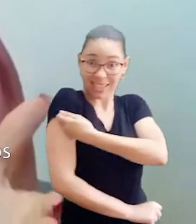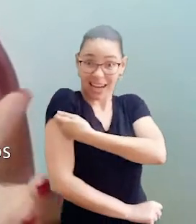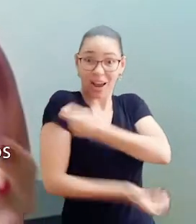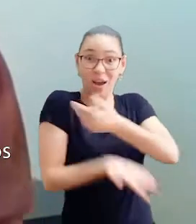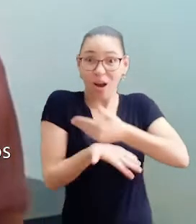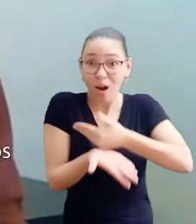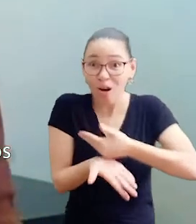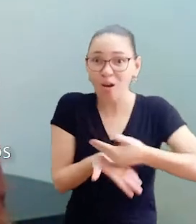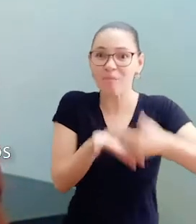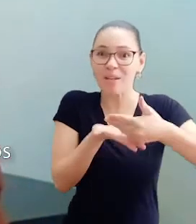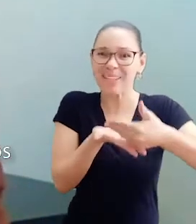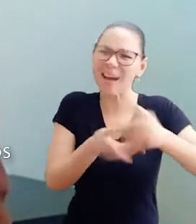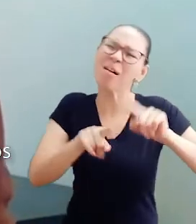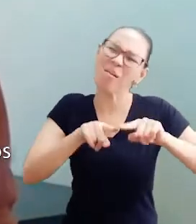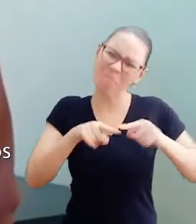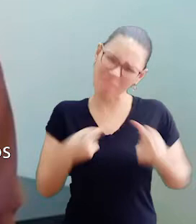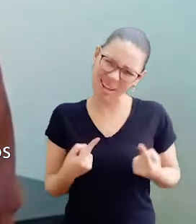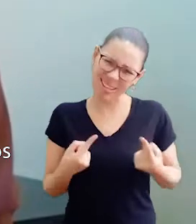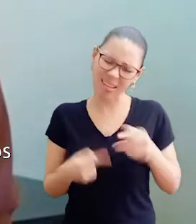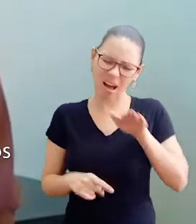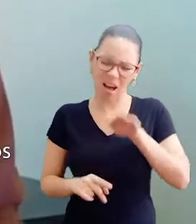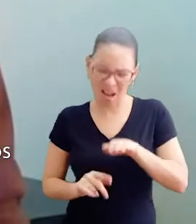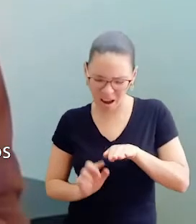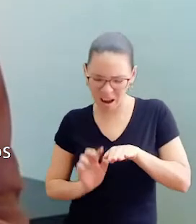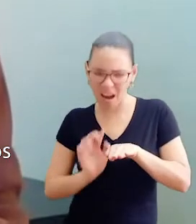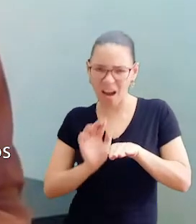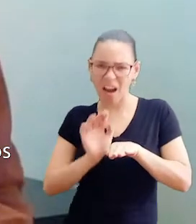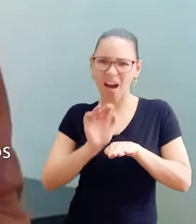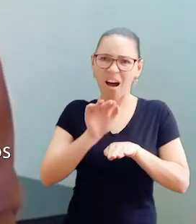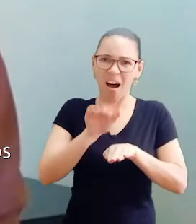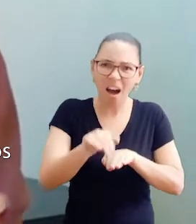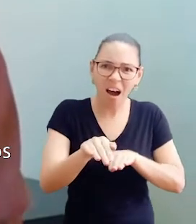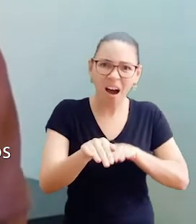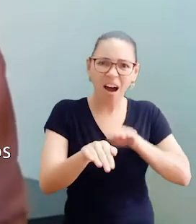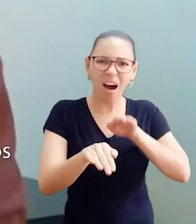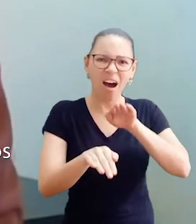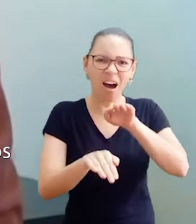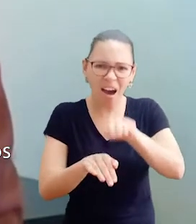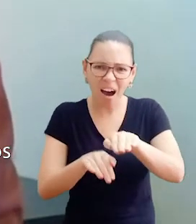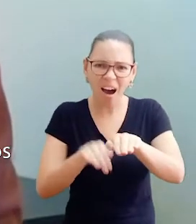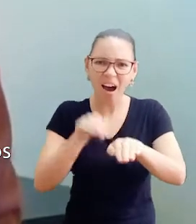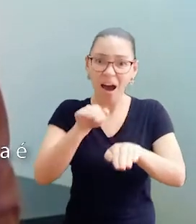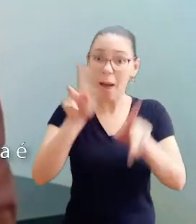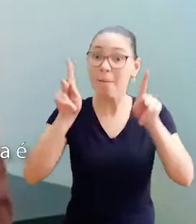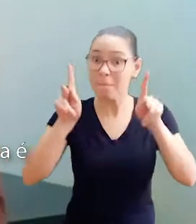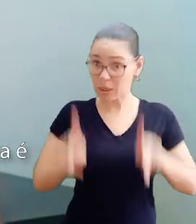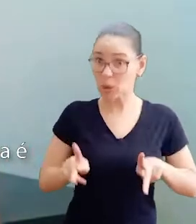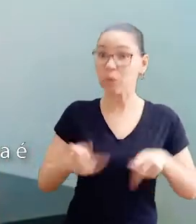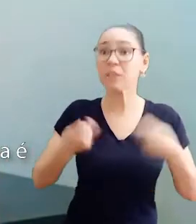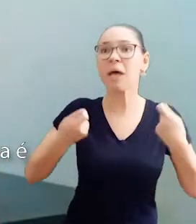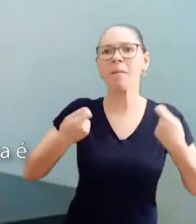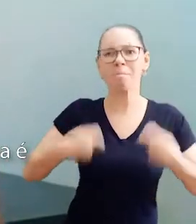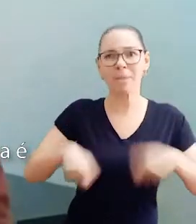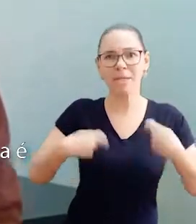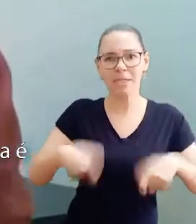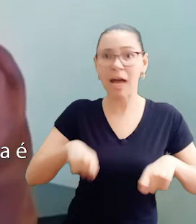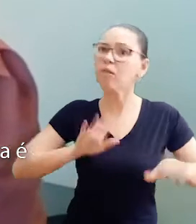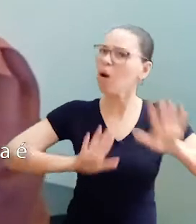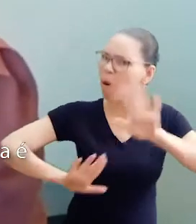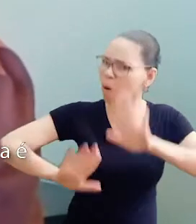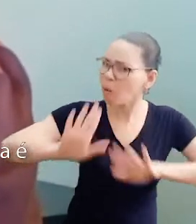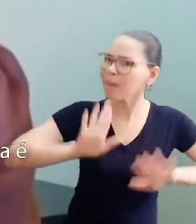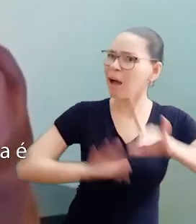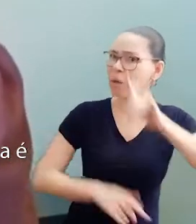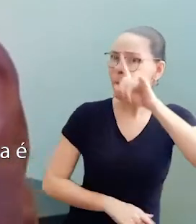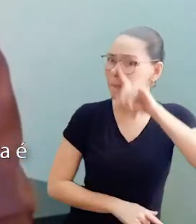vacinação, mesmo que a passos lentos, não podemos reduzir nossos cuidados, nem conosco, nem